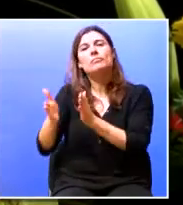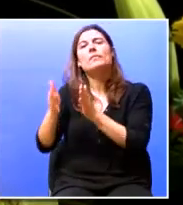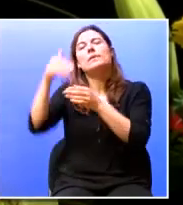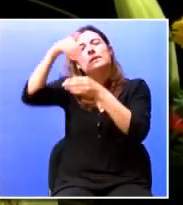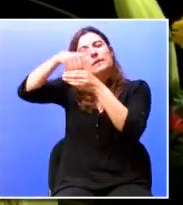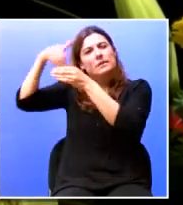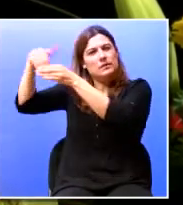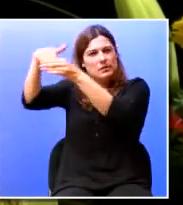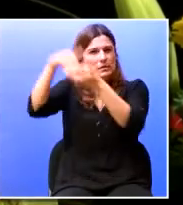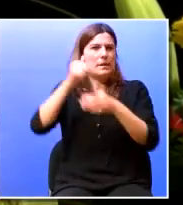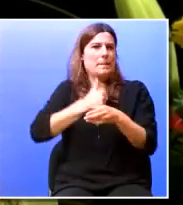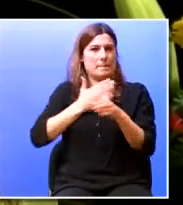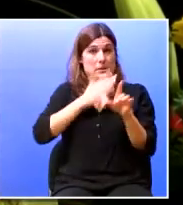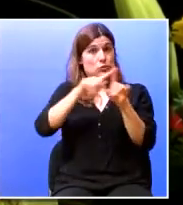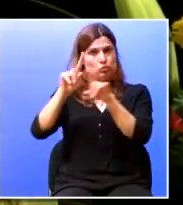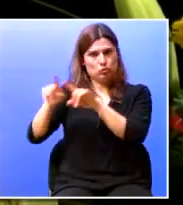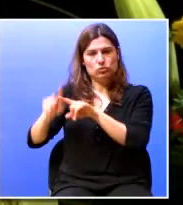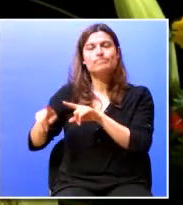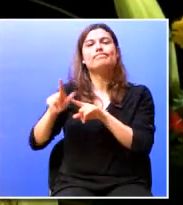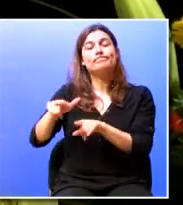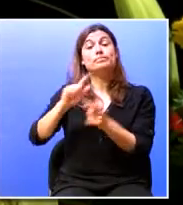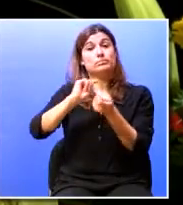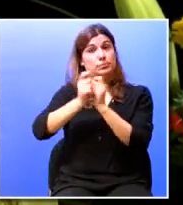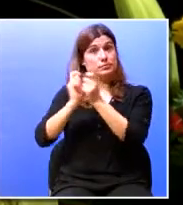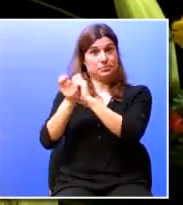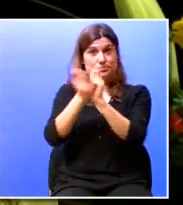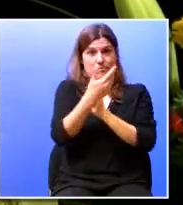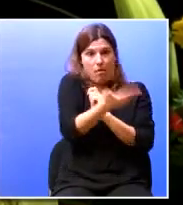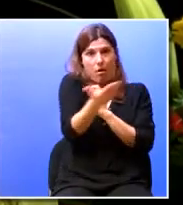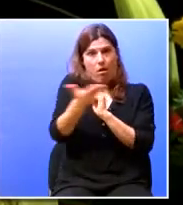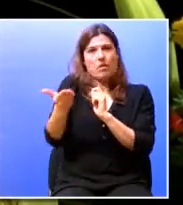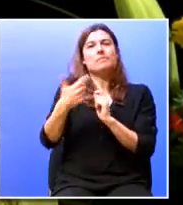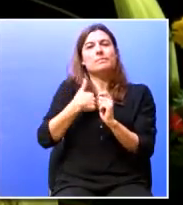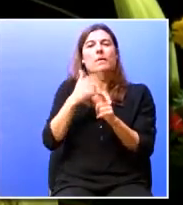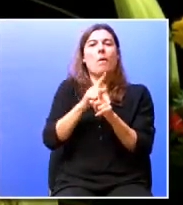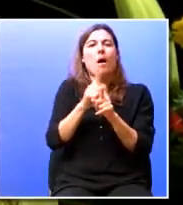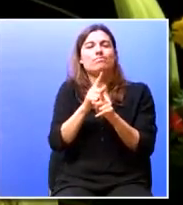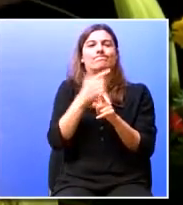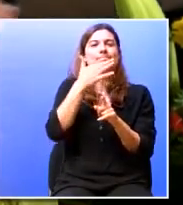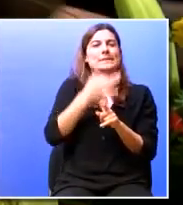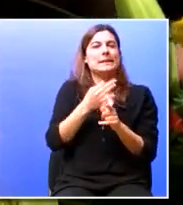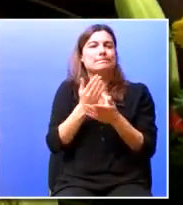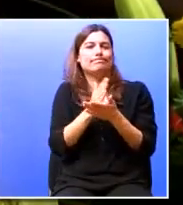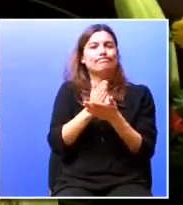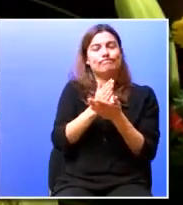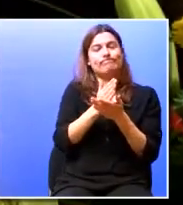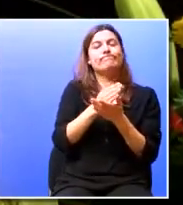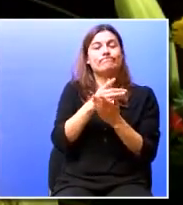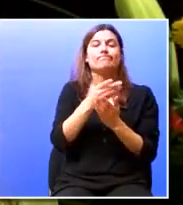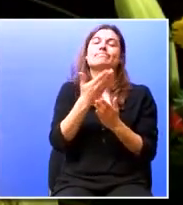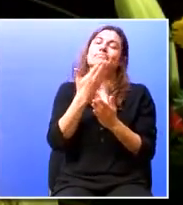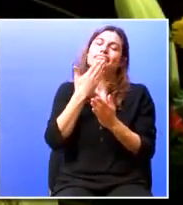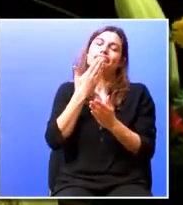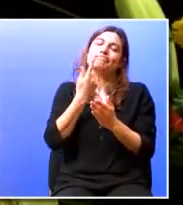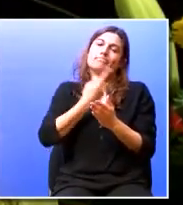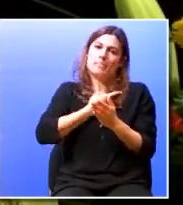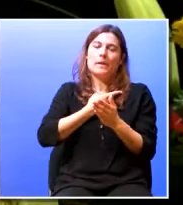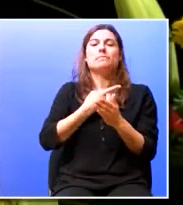organizações, esse nível de mudanças e as incertezas que nós encontramos requerem que, de facto,